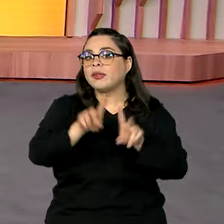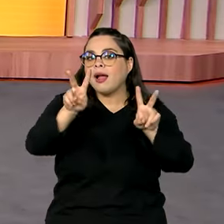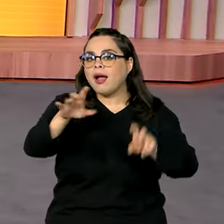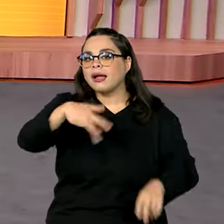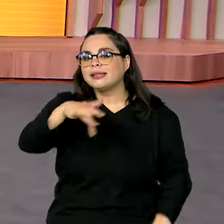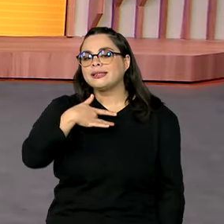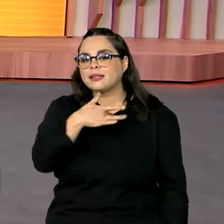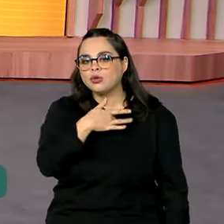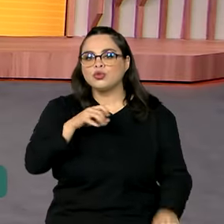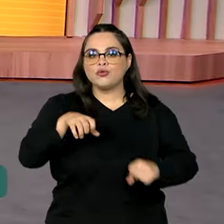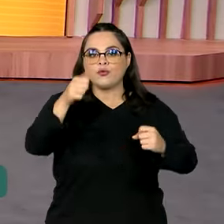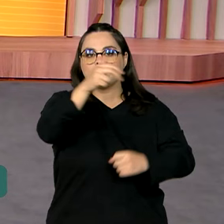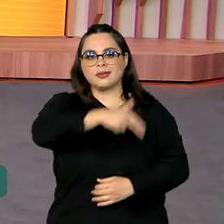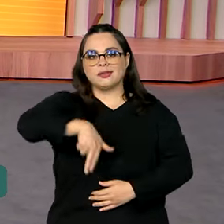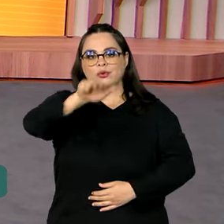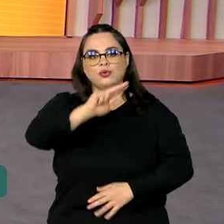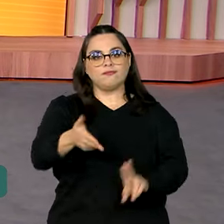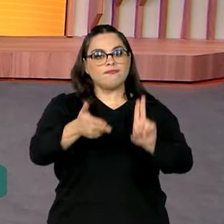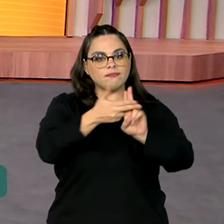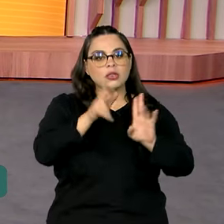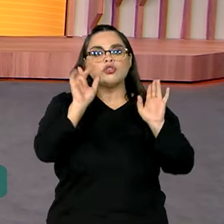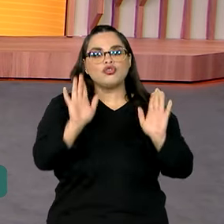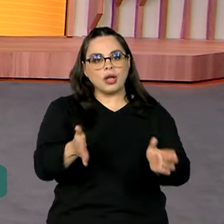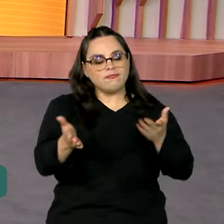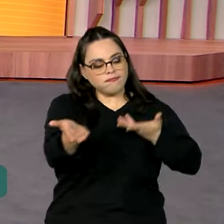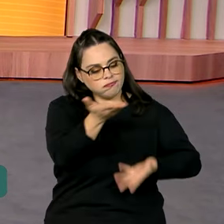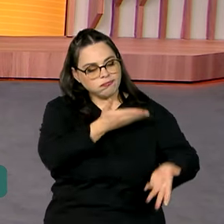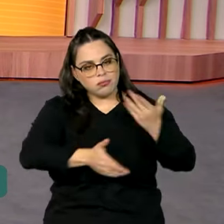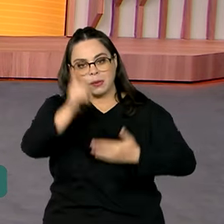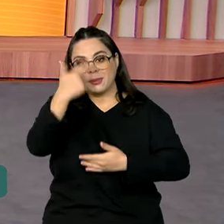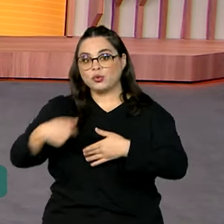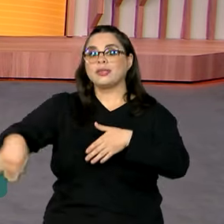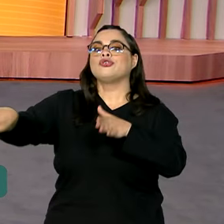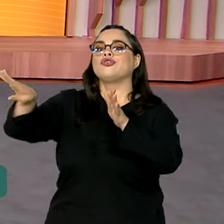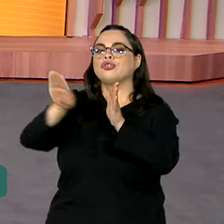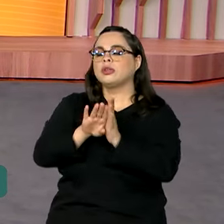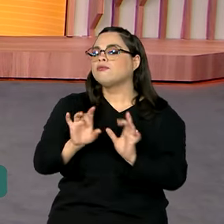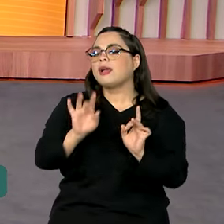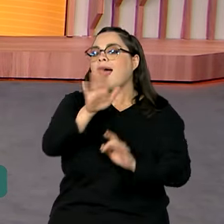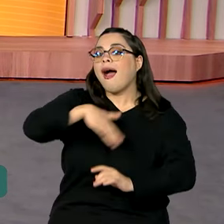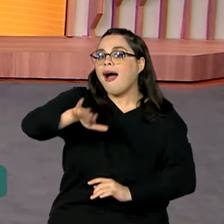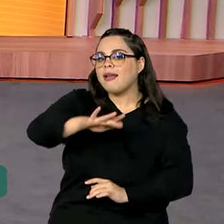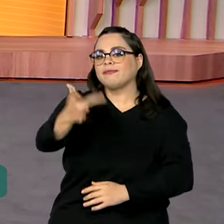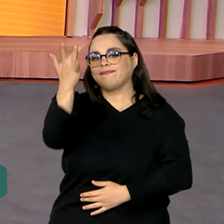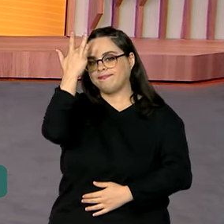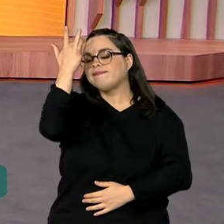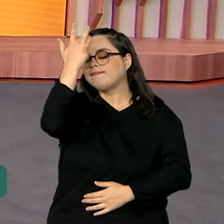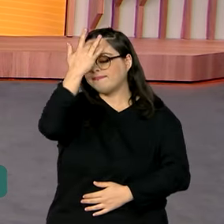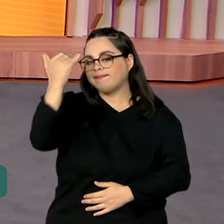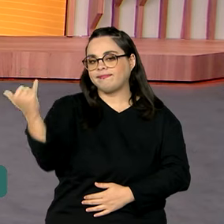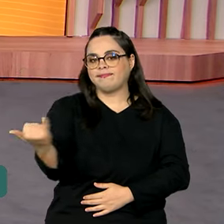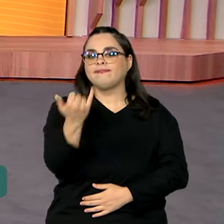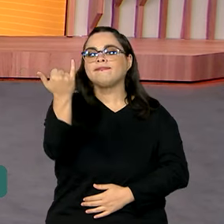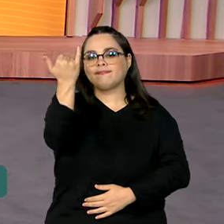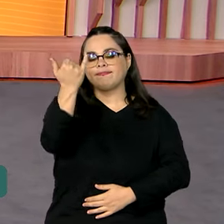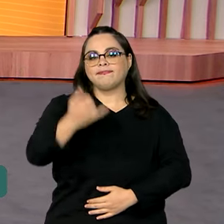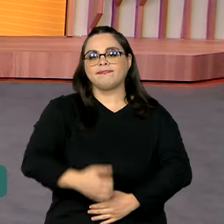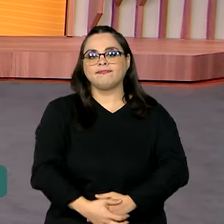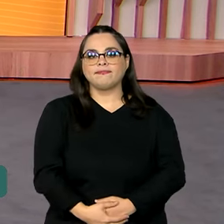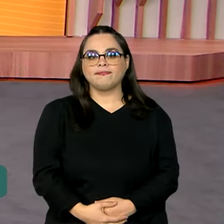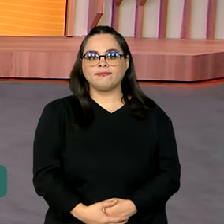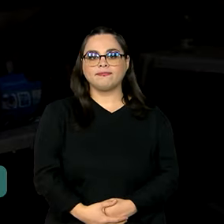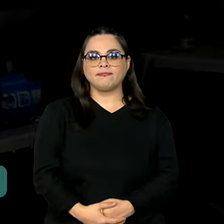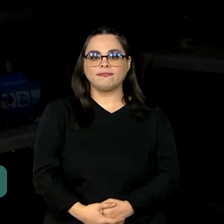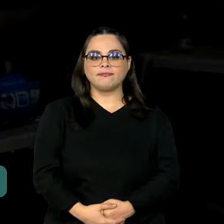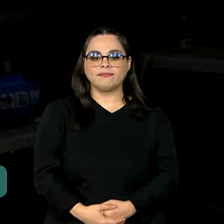Força Nacional do SUS segue atendendo quem chega ao Brasil, especialmente cuidados com a saúde mental.